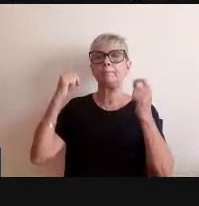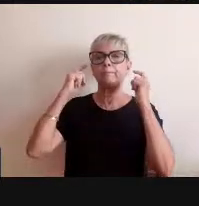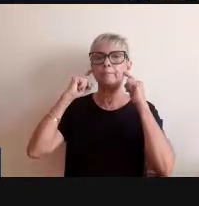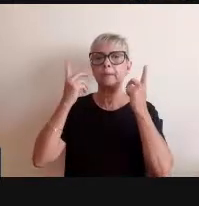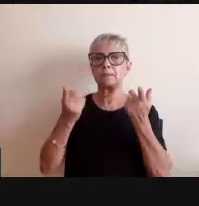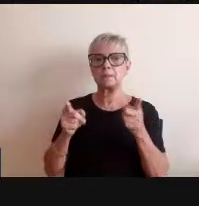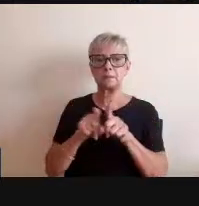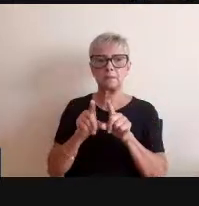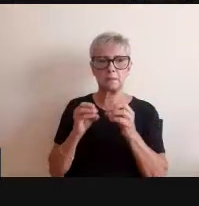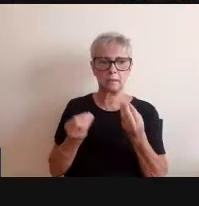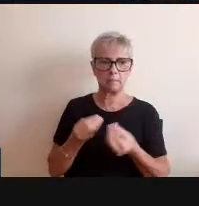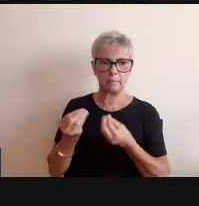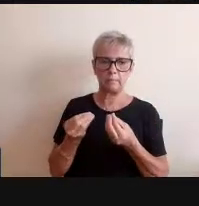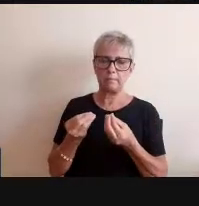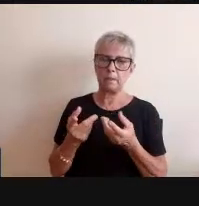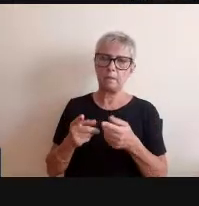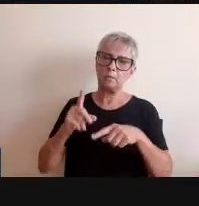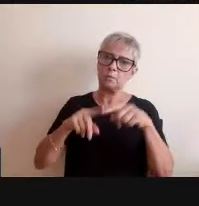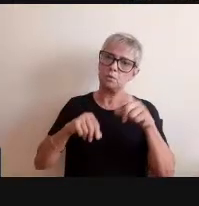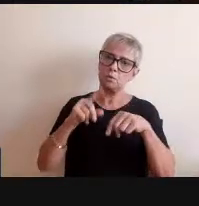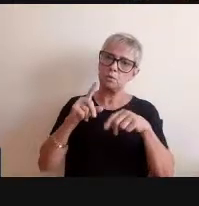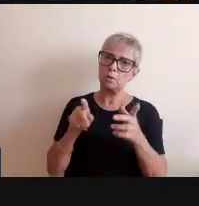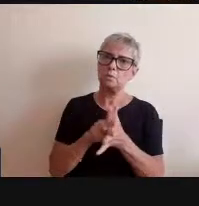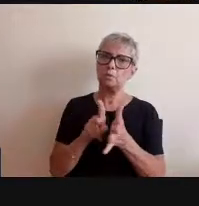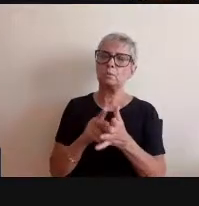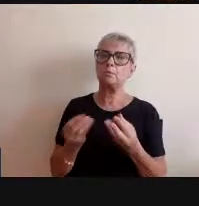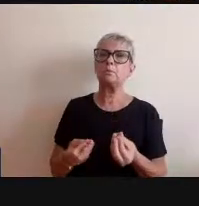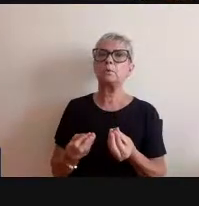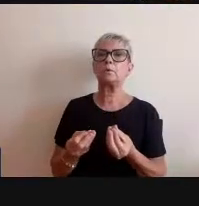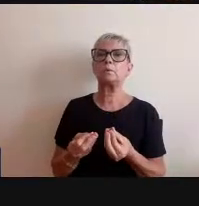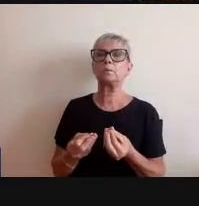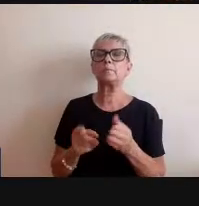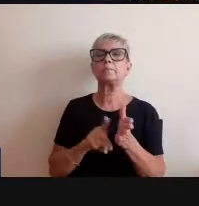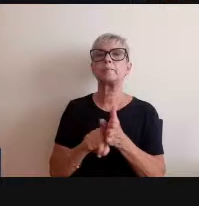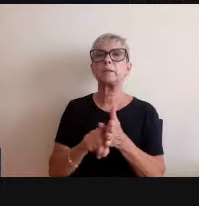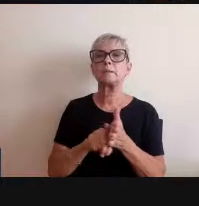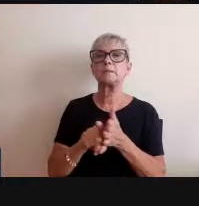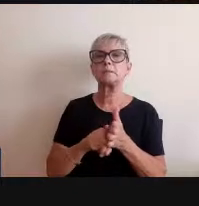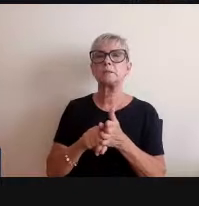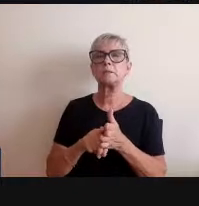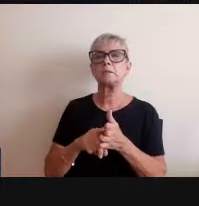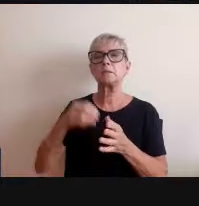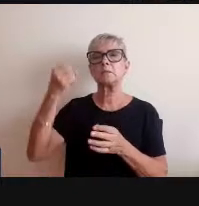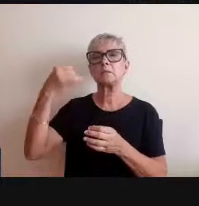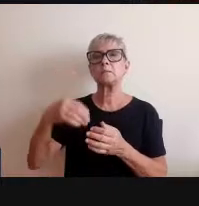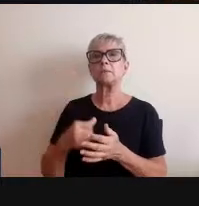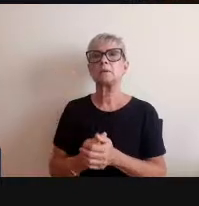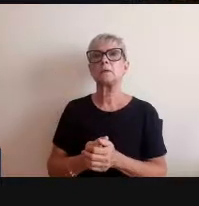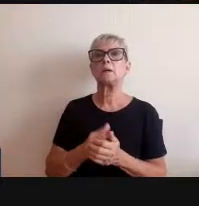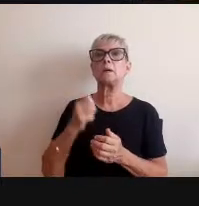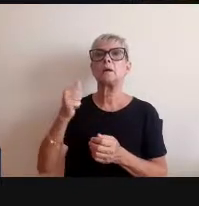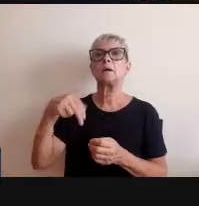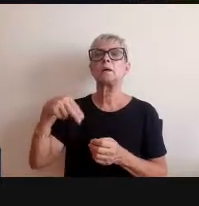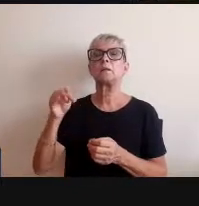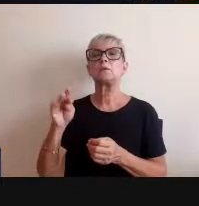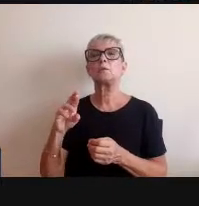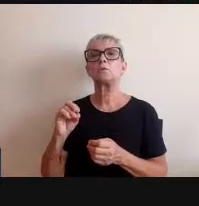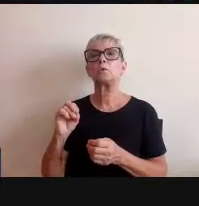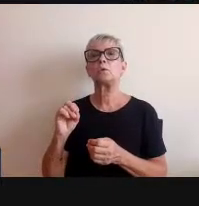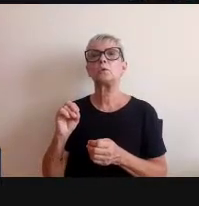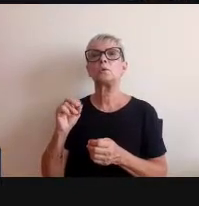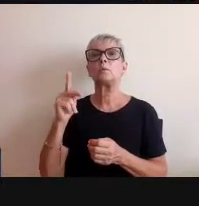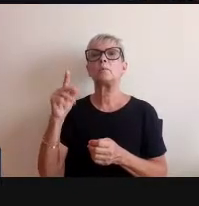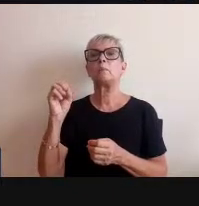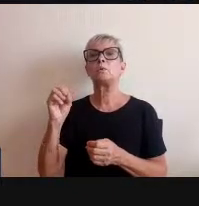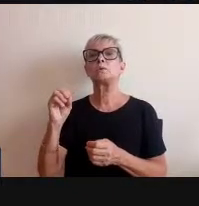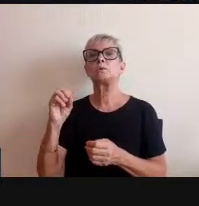no meu objeto que é o antropoceno na minha pesquisa anterior o antropoceno é pensado como o